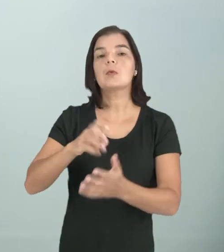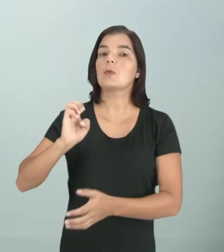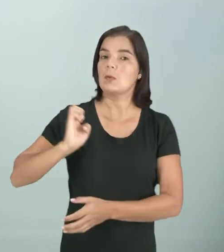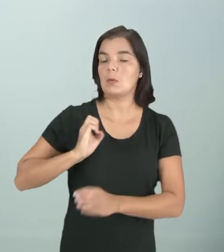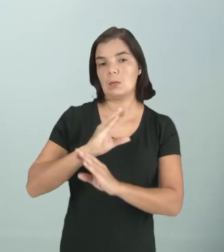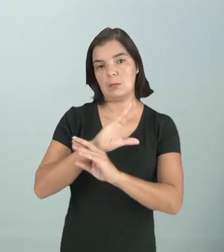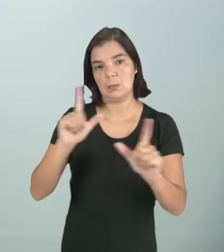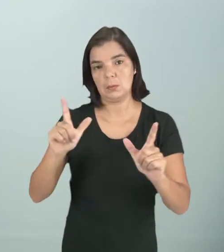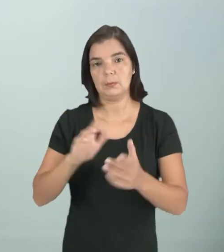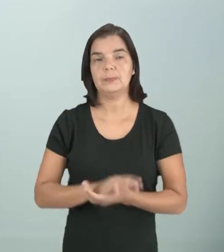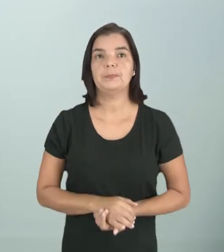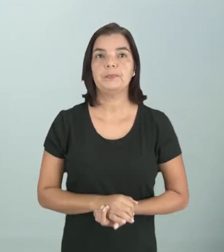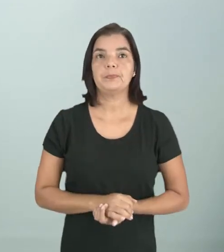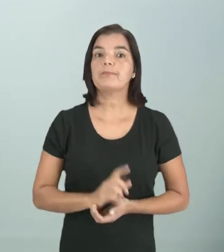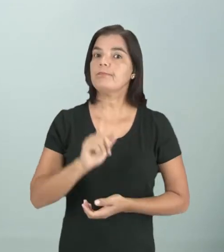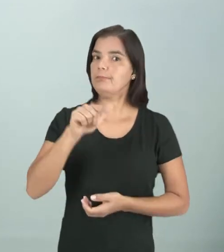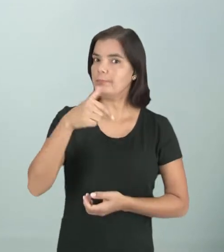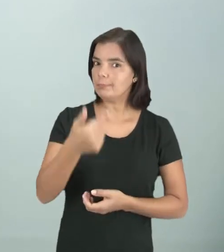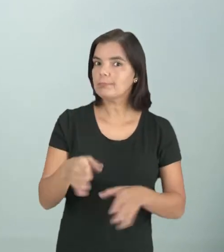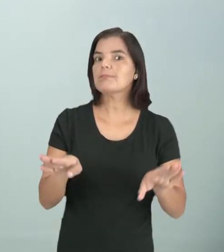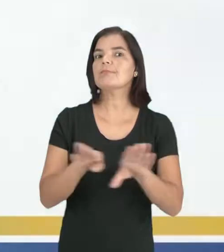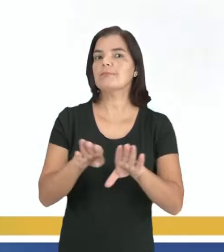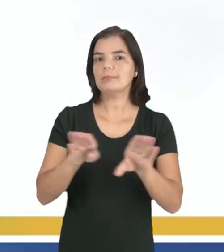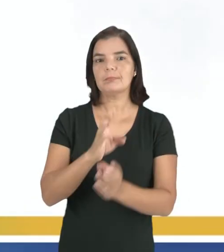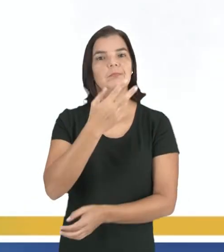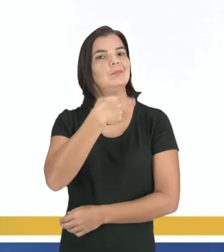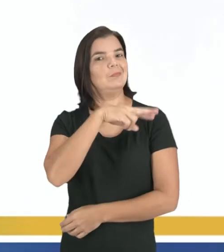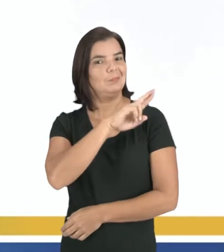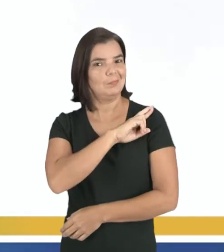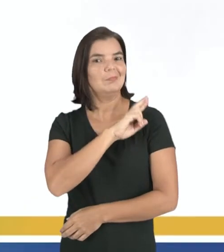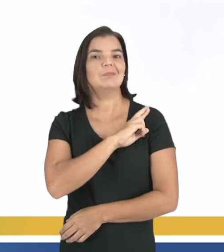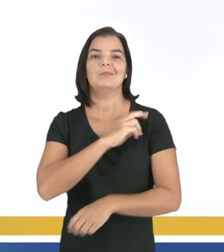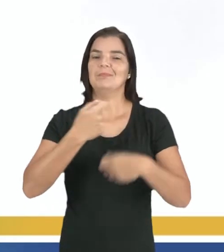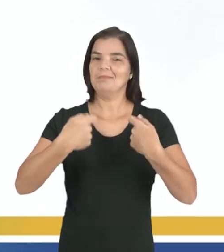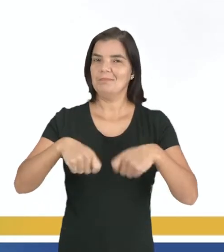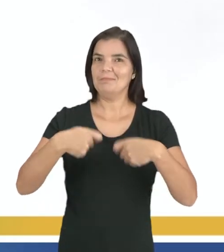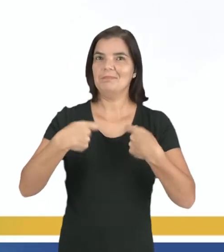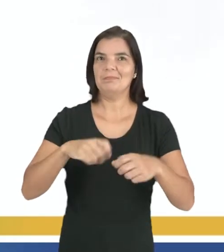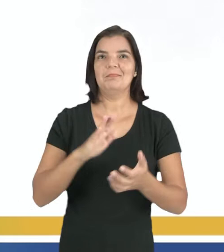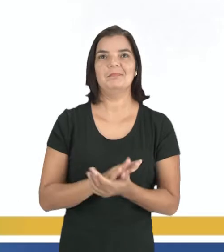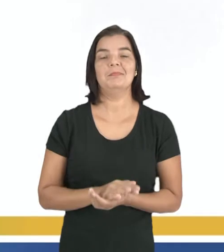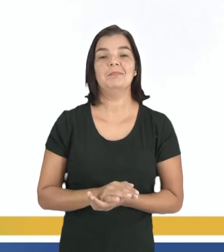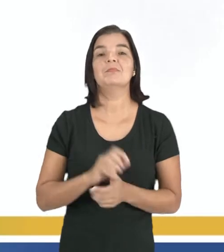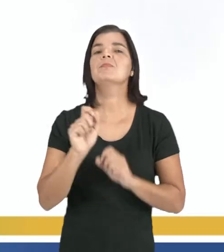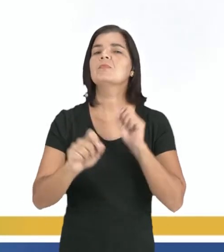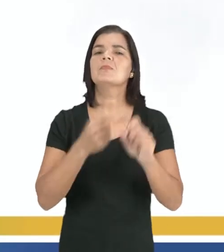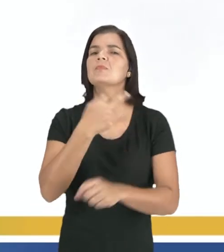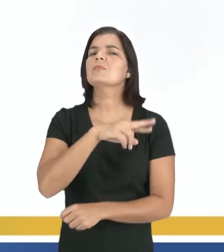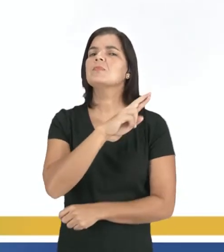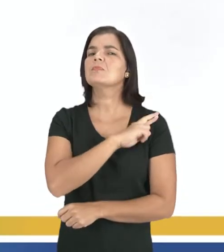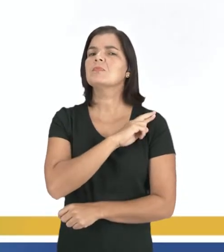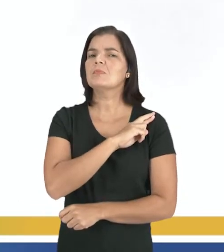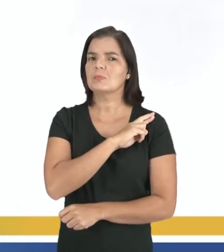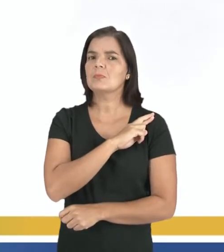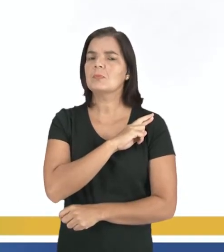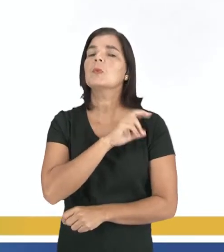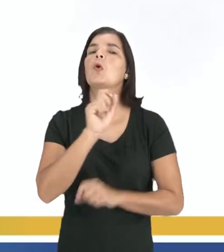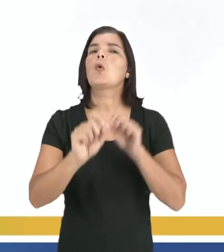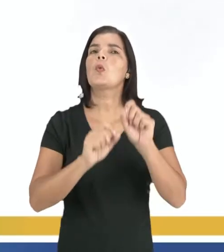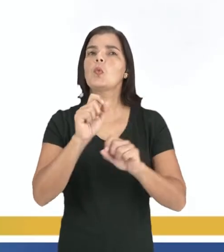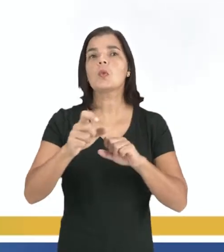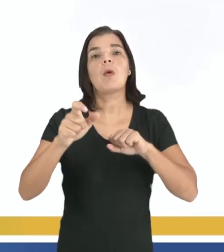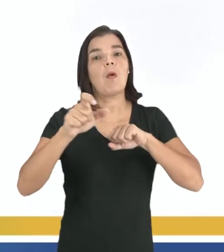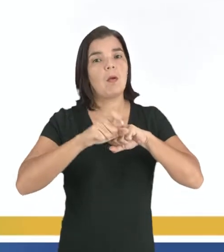ética, claro. Além da ética, a gente também precisa ter responsabilidade. A responsabilidade, segundo o OAS,